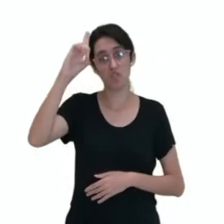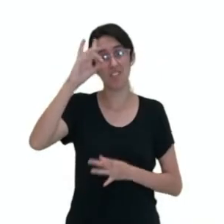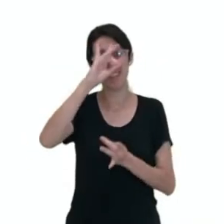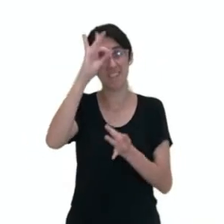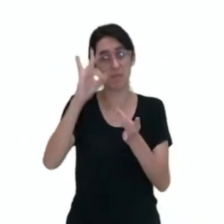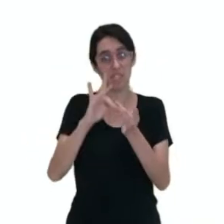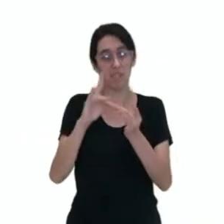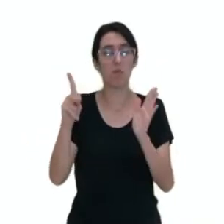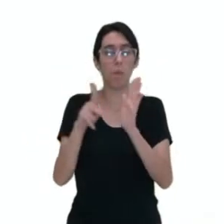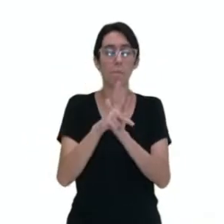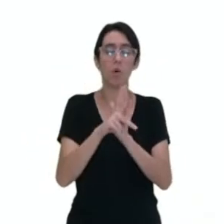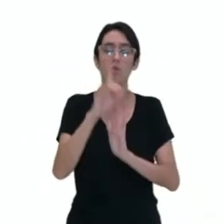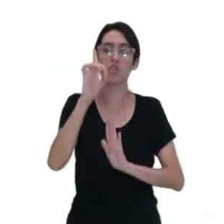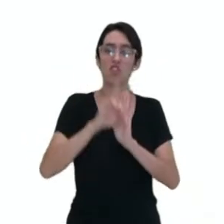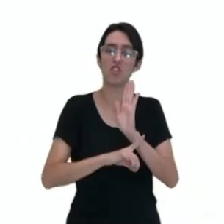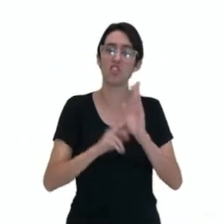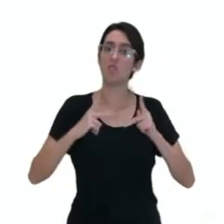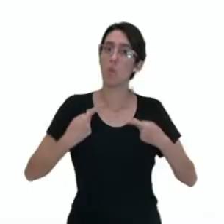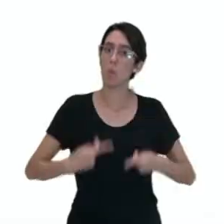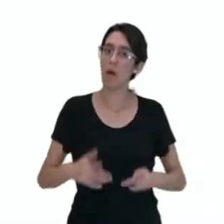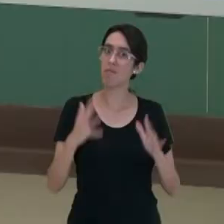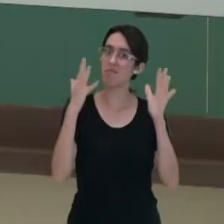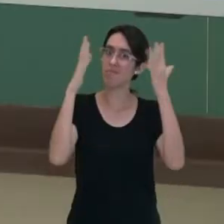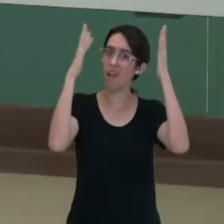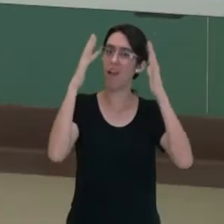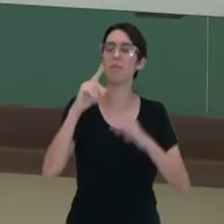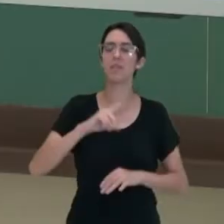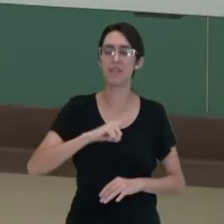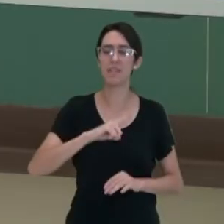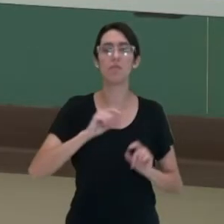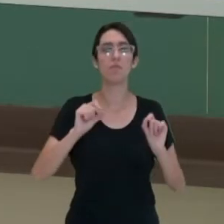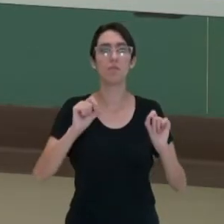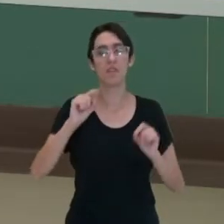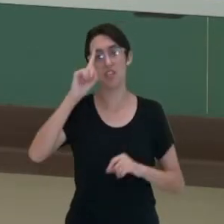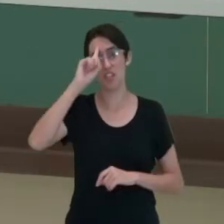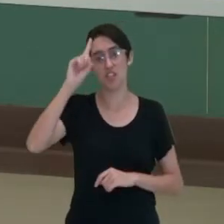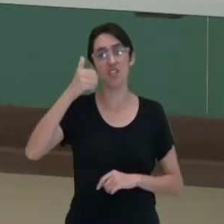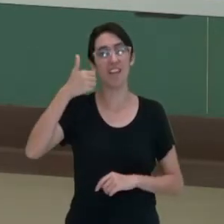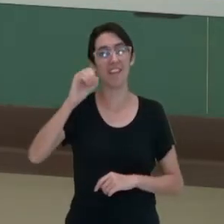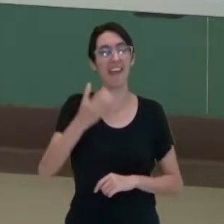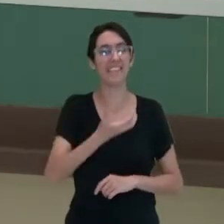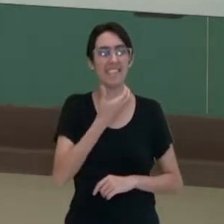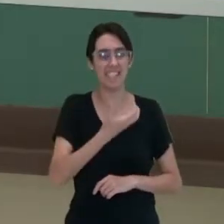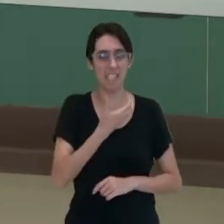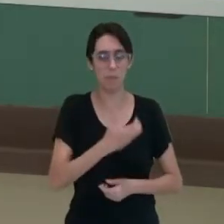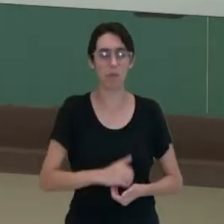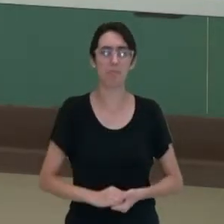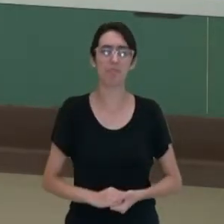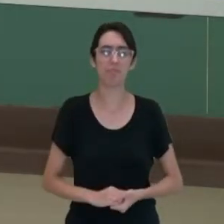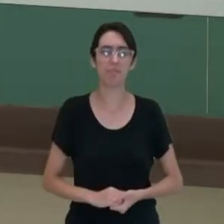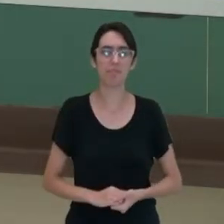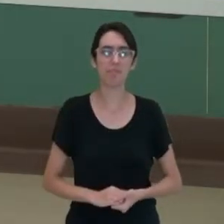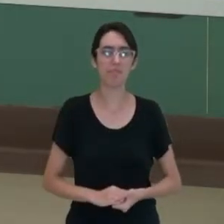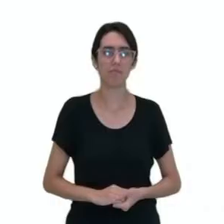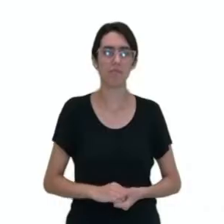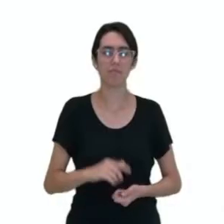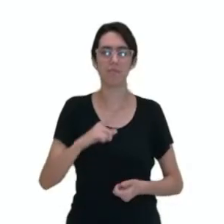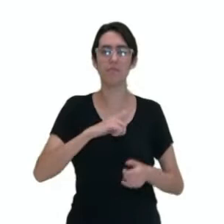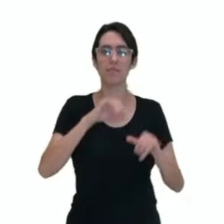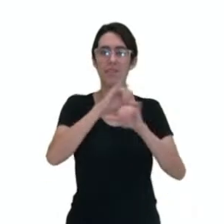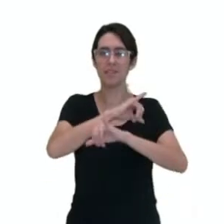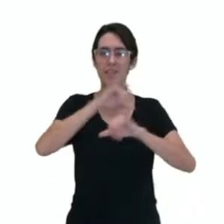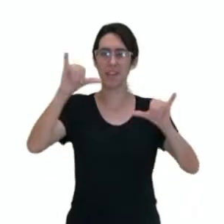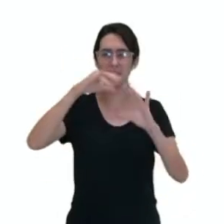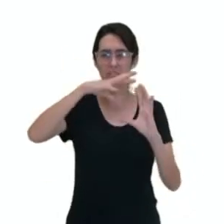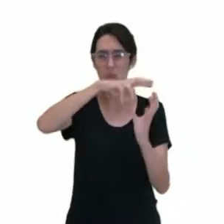em que os direitos humanos são celebrados, o dia 10 de dezembro. A Declaração Universal dos